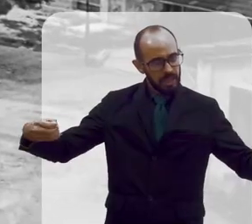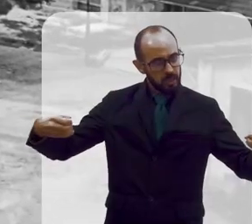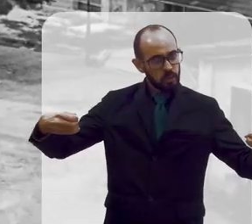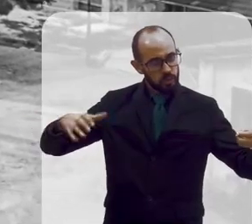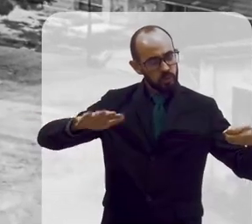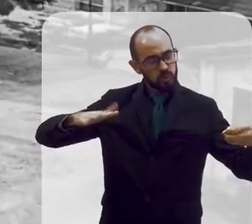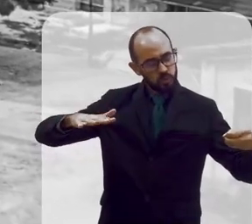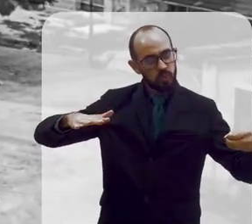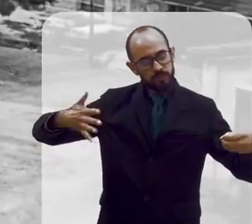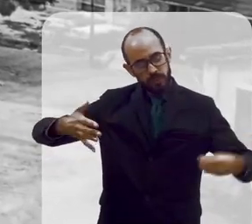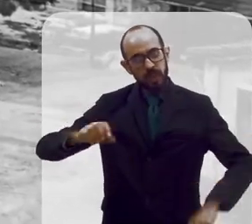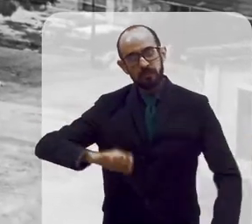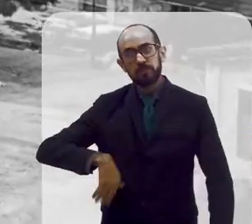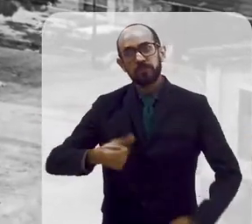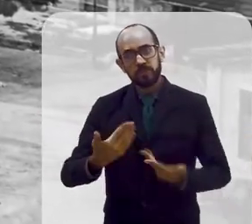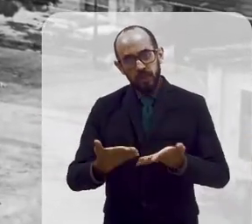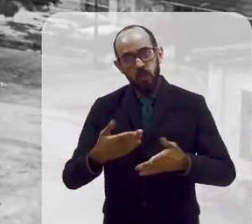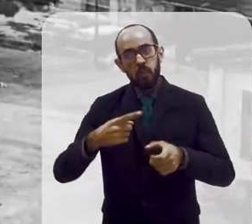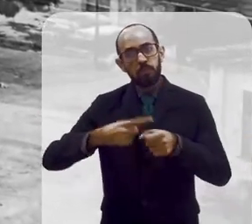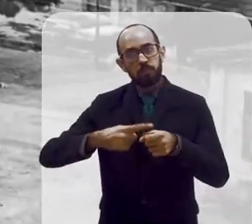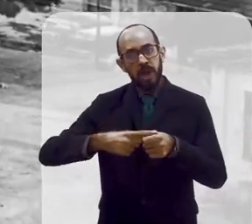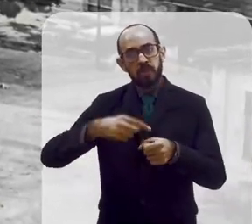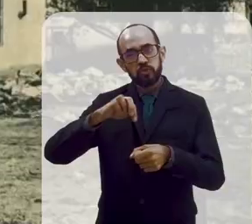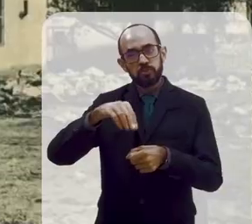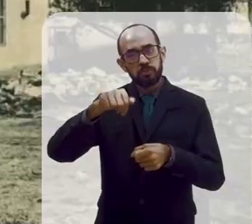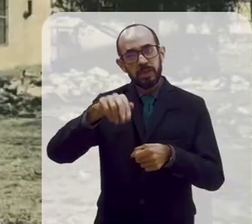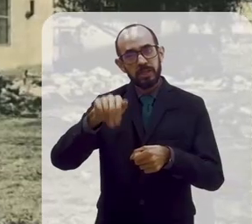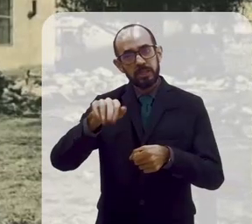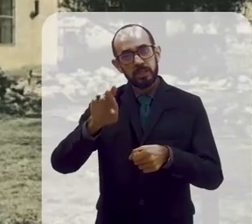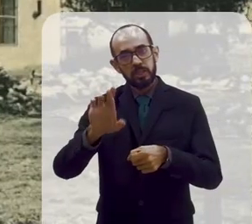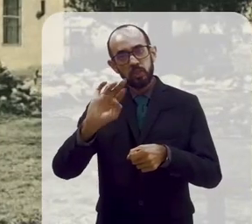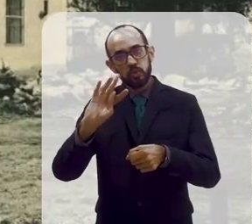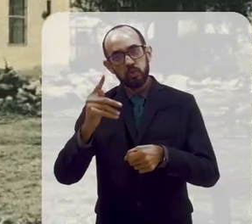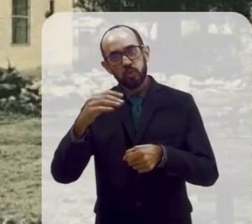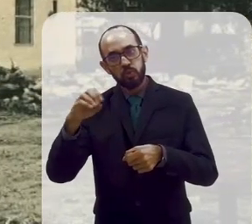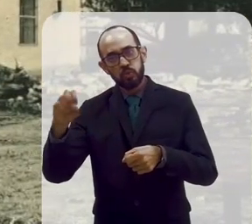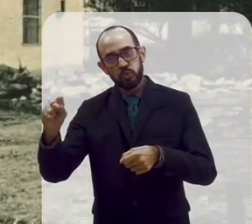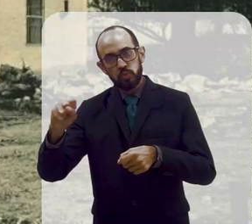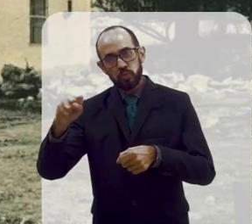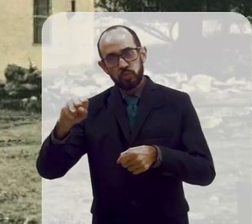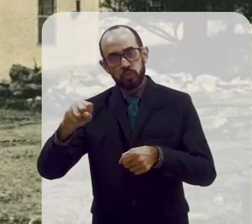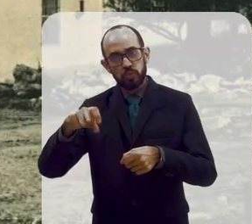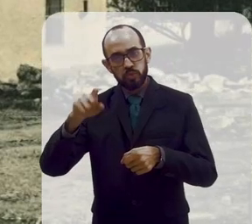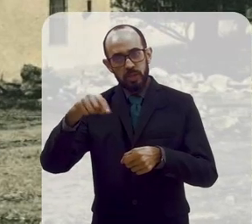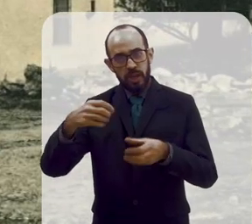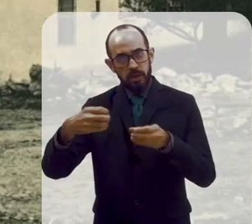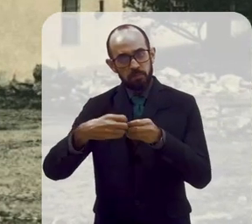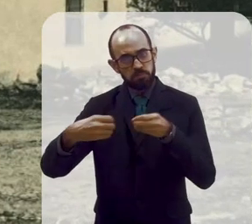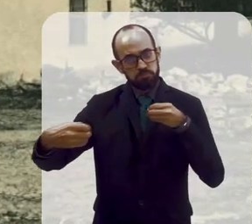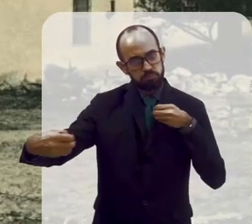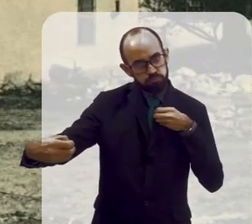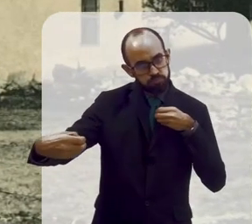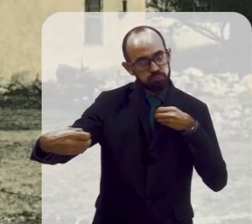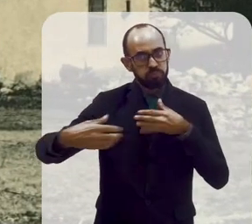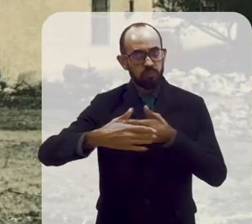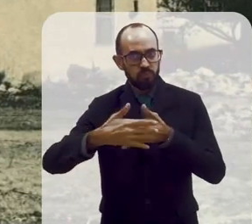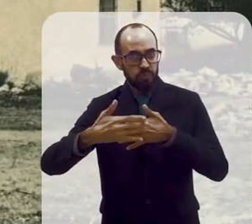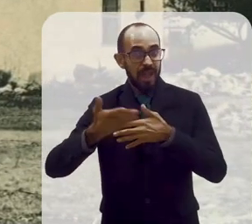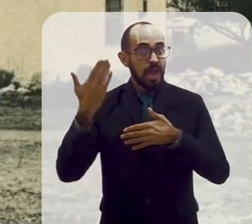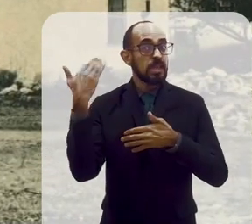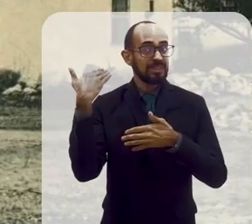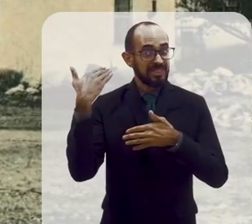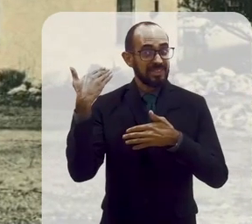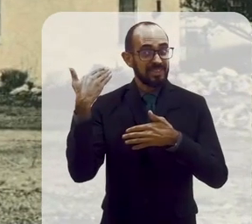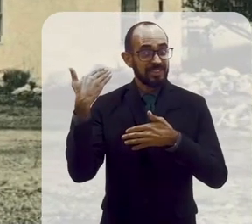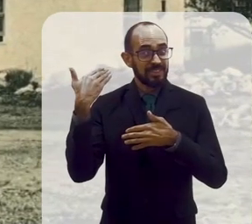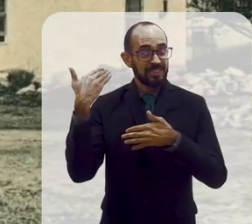a região de Manguinhos, que é essa região que nós estamos aqui, que na época já era afastada da cidade do Rio de Janeiro,